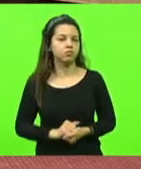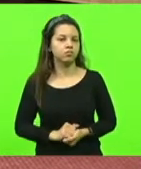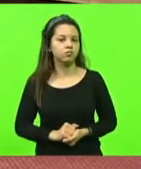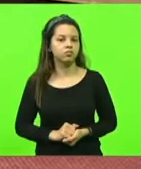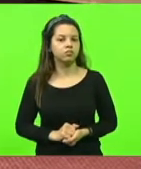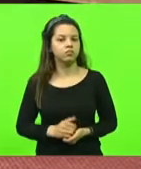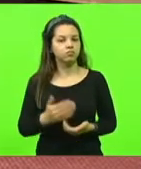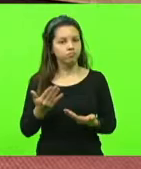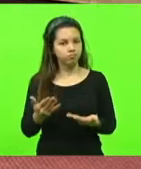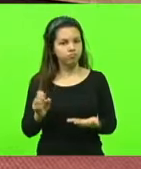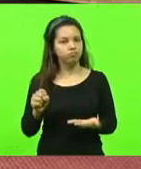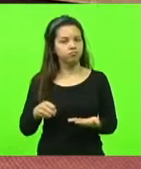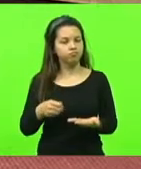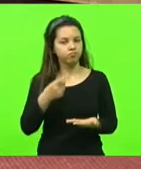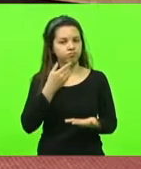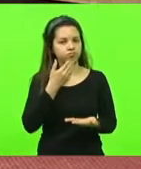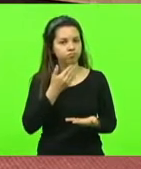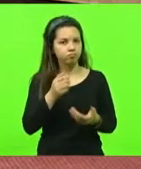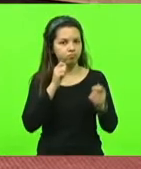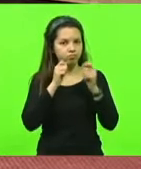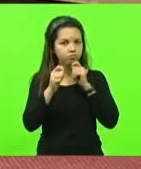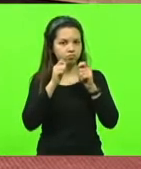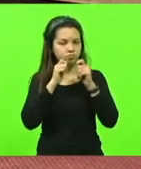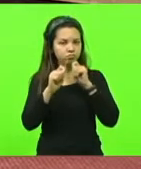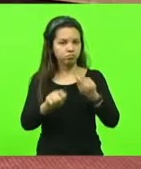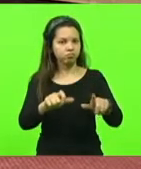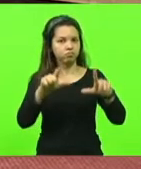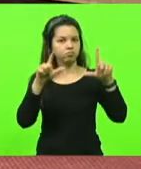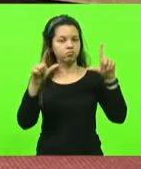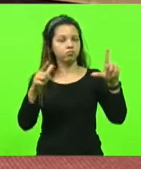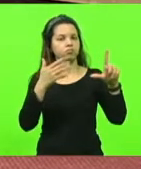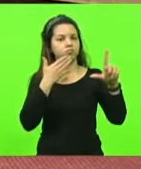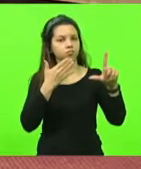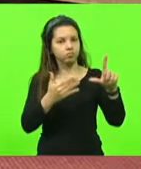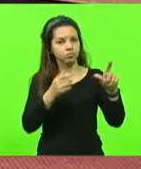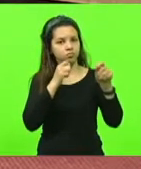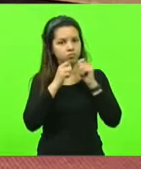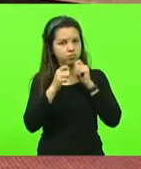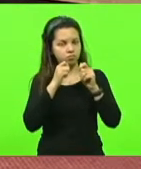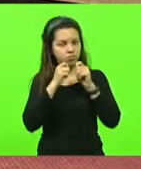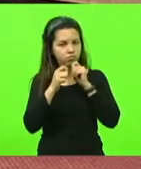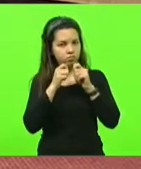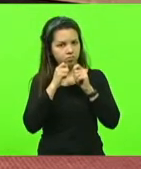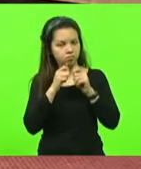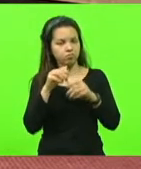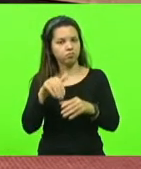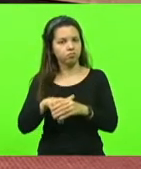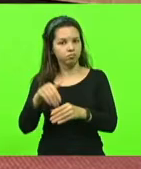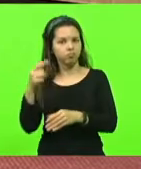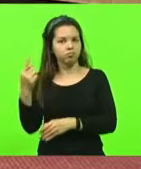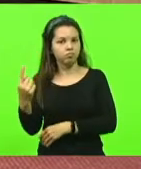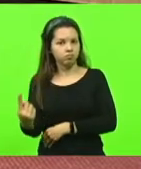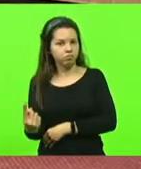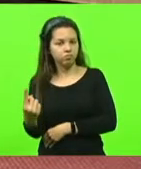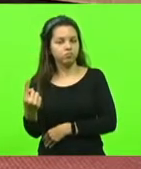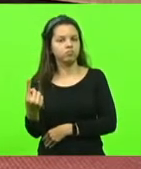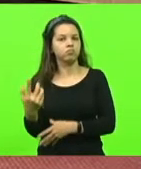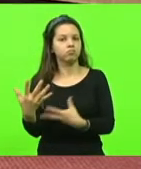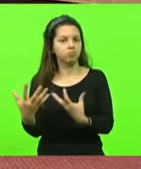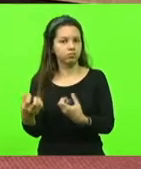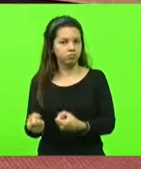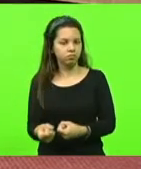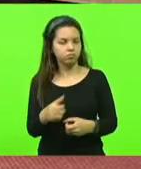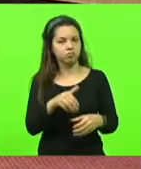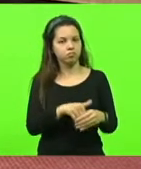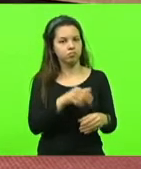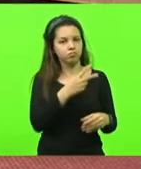peço assessoria que abra o painel para que os senhores e senhores deputados possam exercer seu direito de voto. Quem vota um, vota a favor, quem vota dois, vota contra. Com a